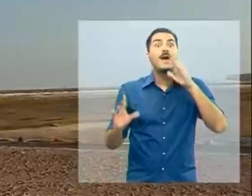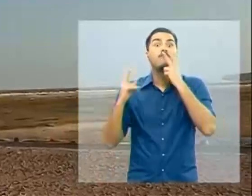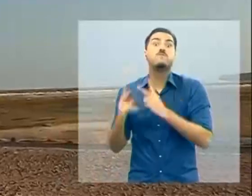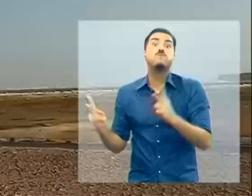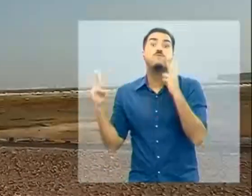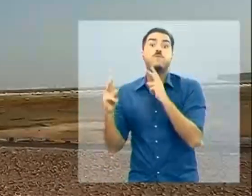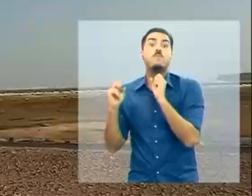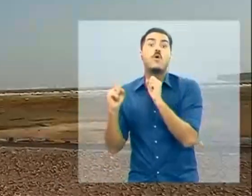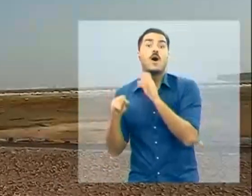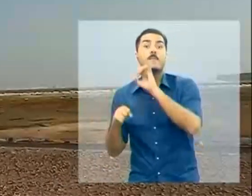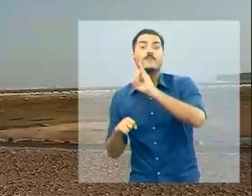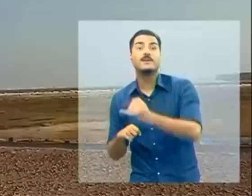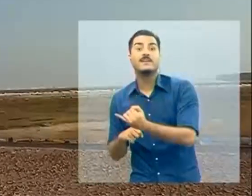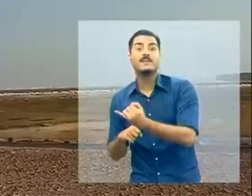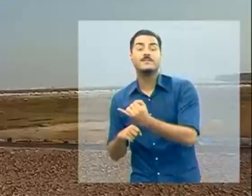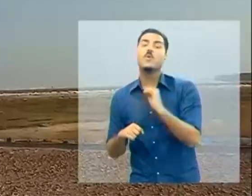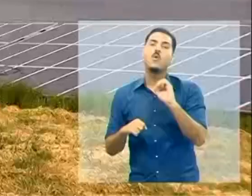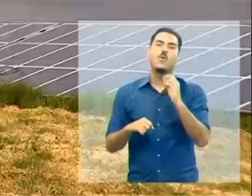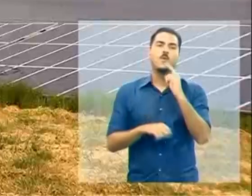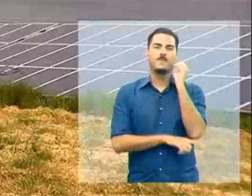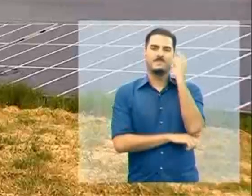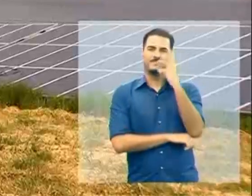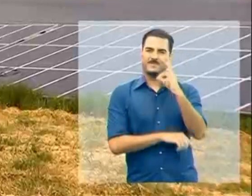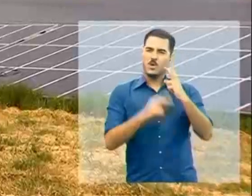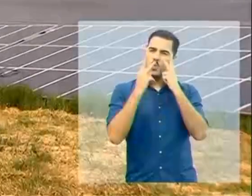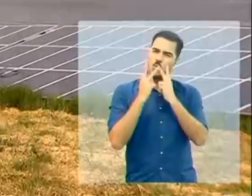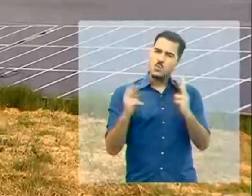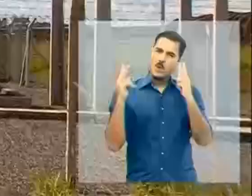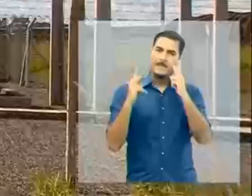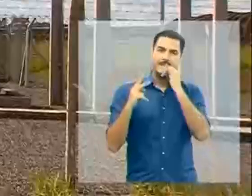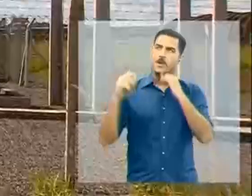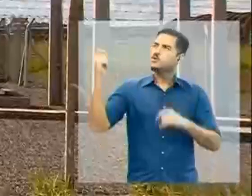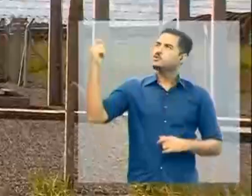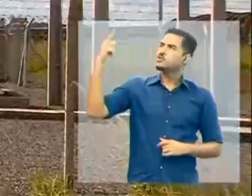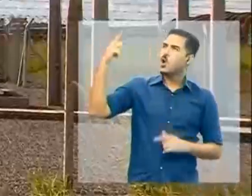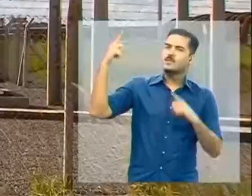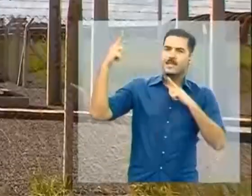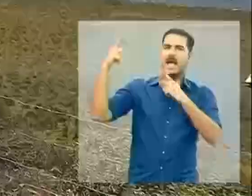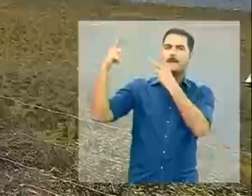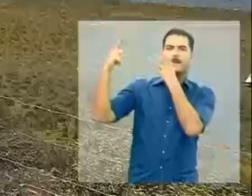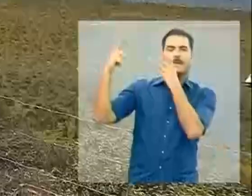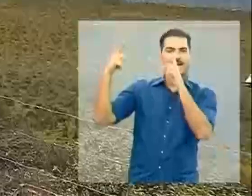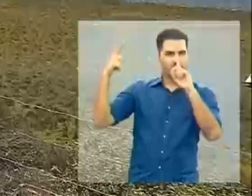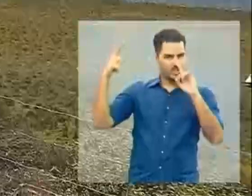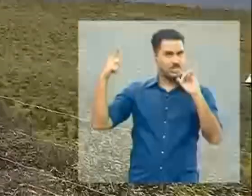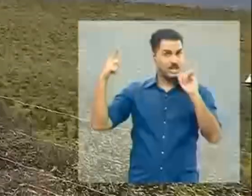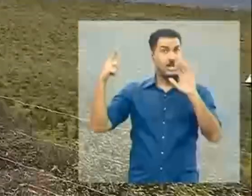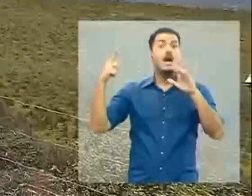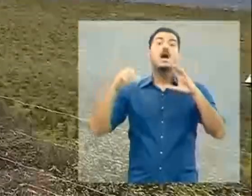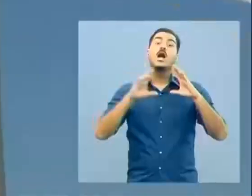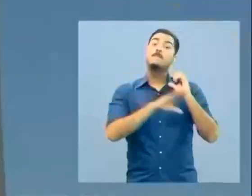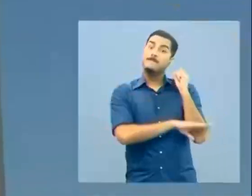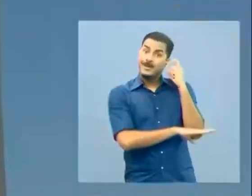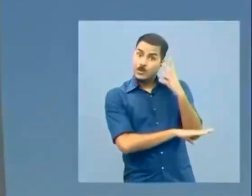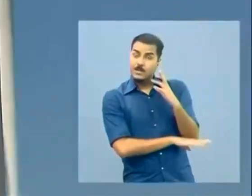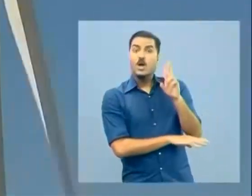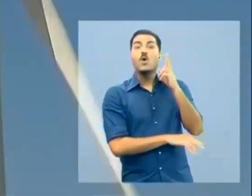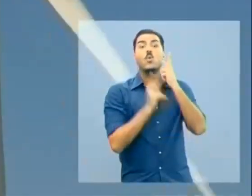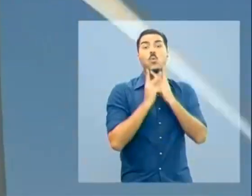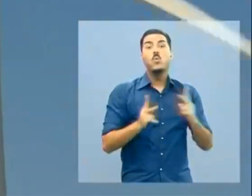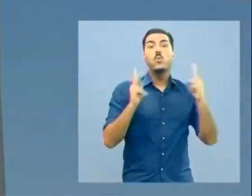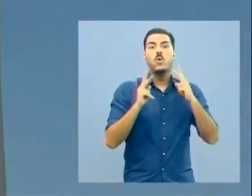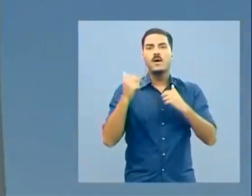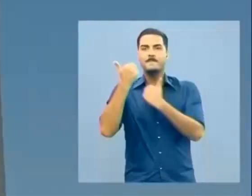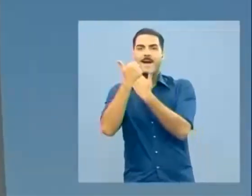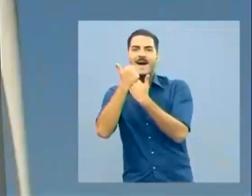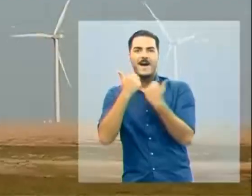Ou, por exemplo, também venta-se mais à noite. Então, enquanto a solar produz mais de dia, vem a eólica para cobrir e cada vez menos